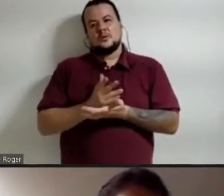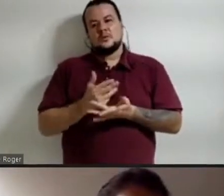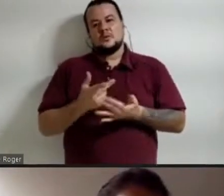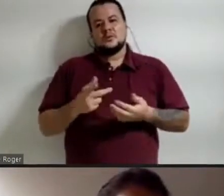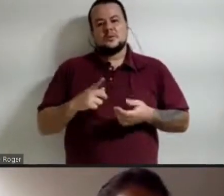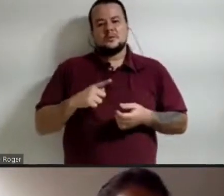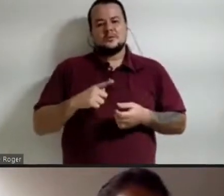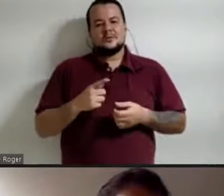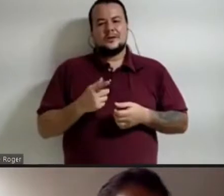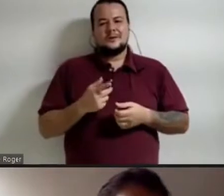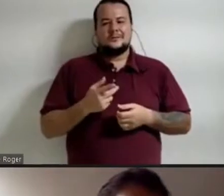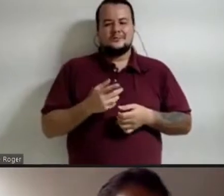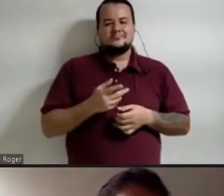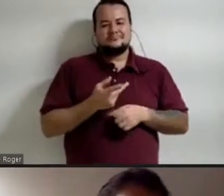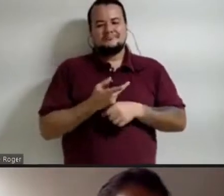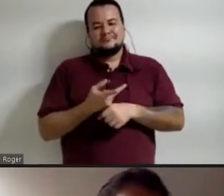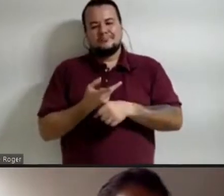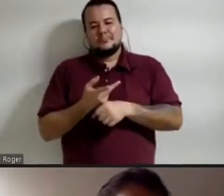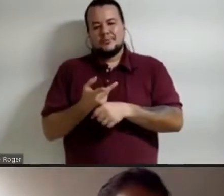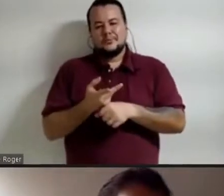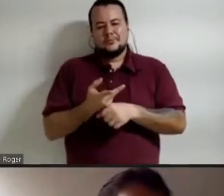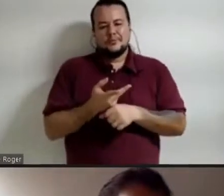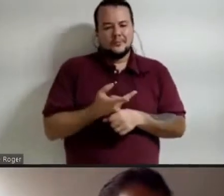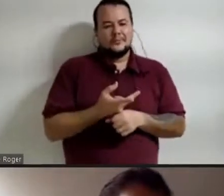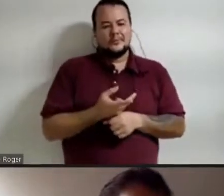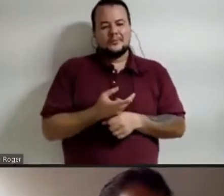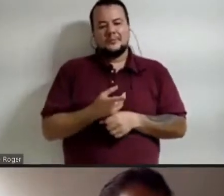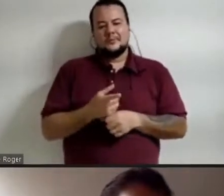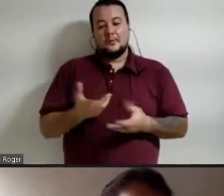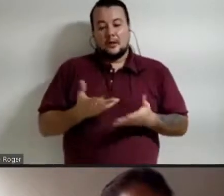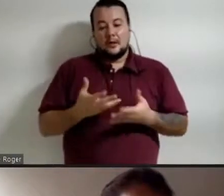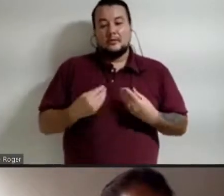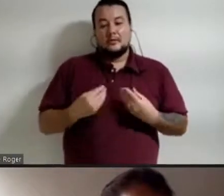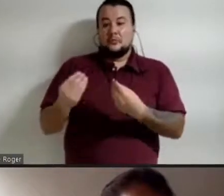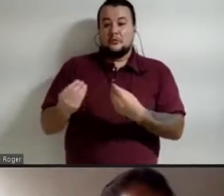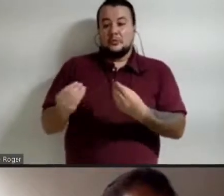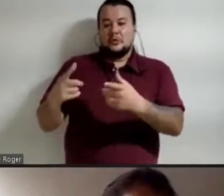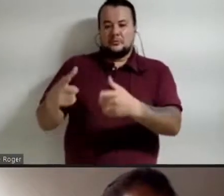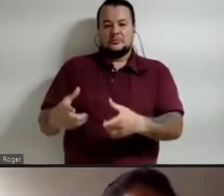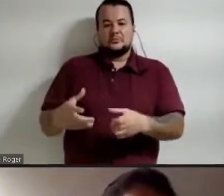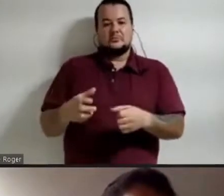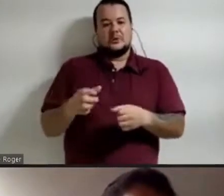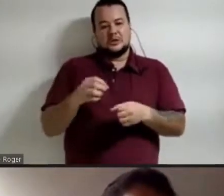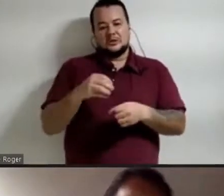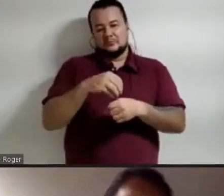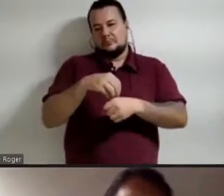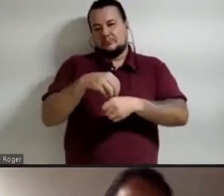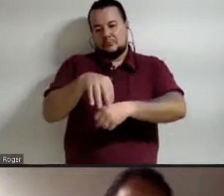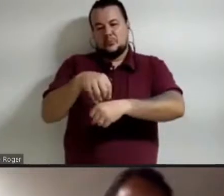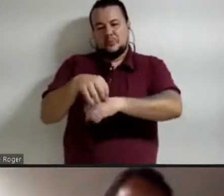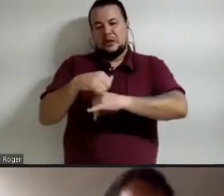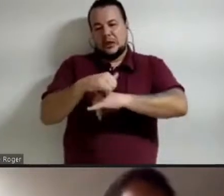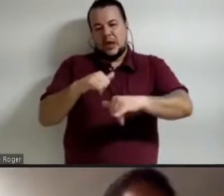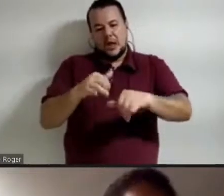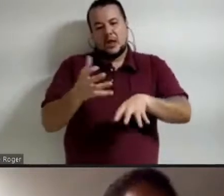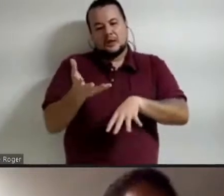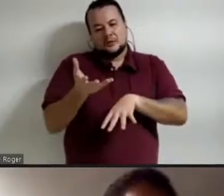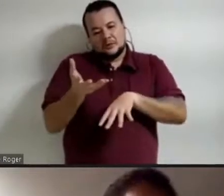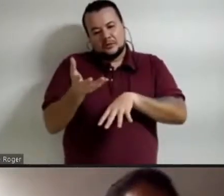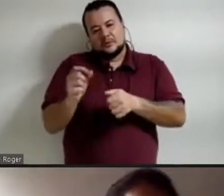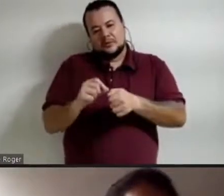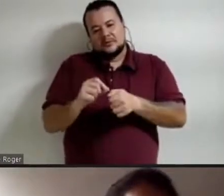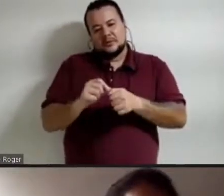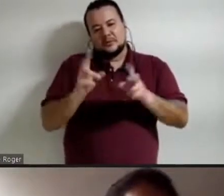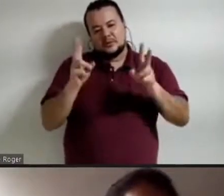nesse tema ainda falta, ofereça espaço, inclusive de publicação para quem quiser fazer boas publicações sobre